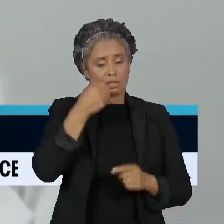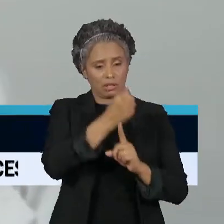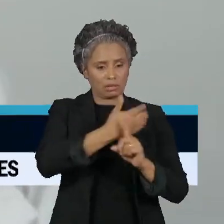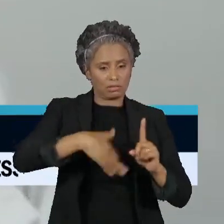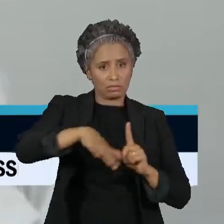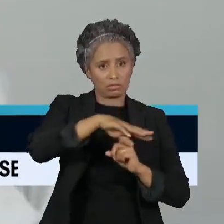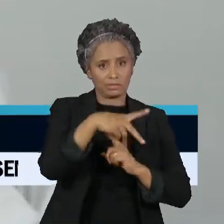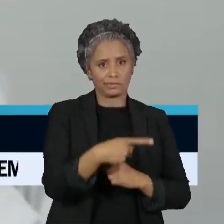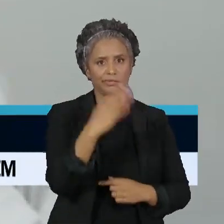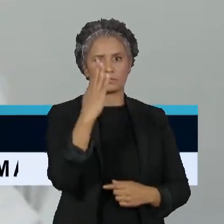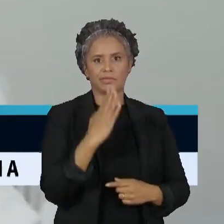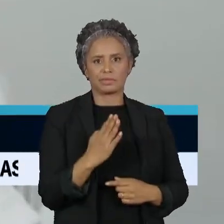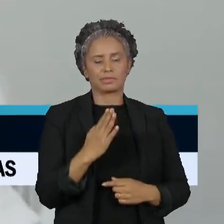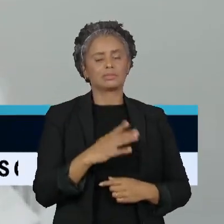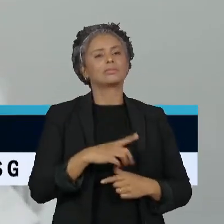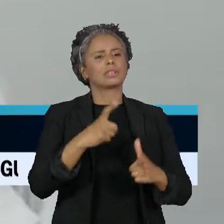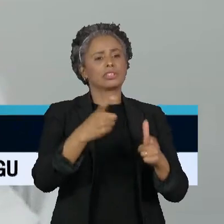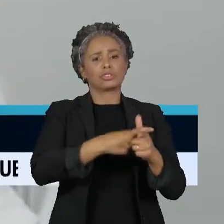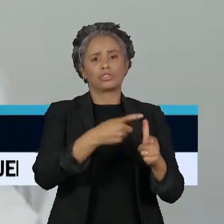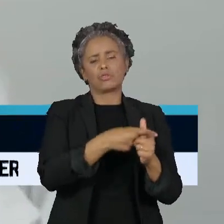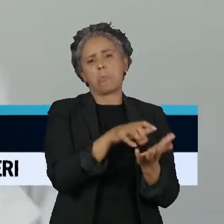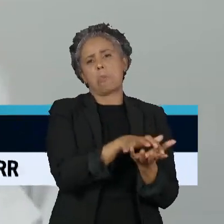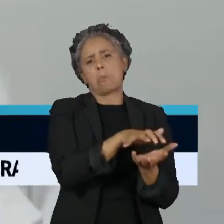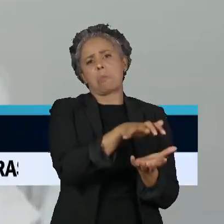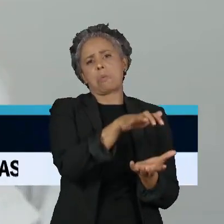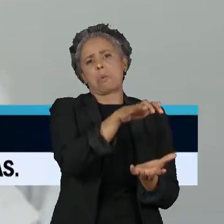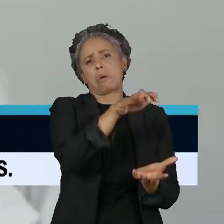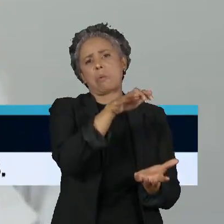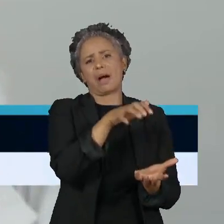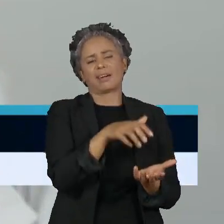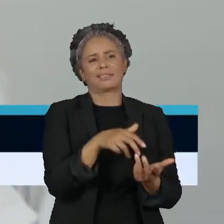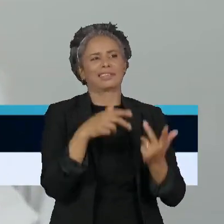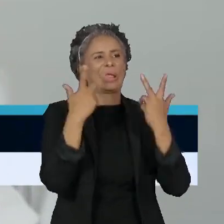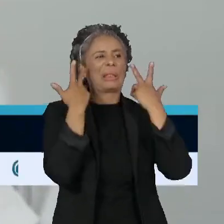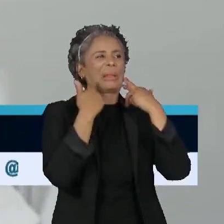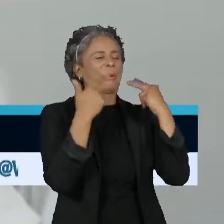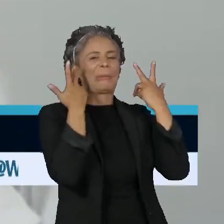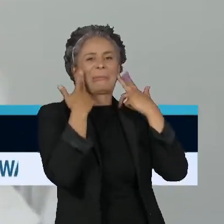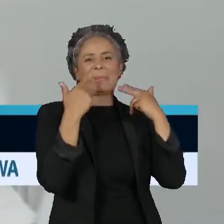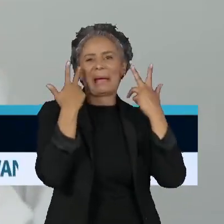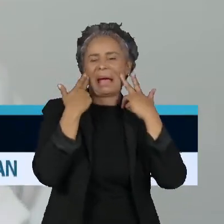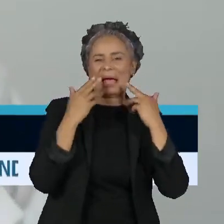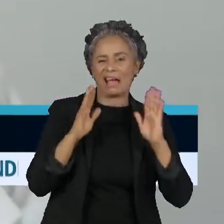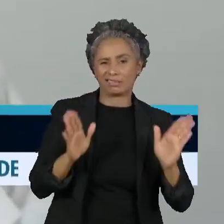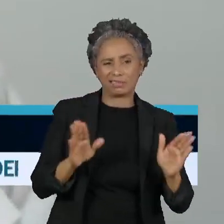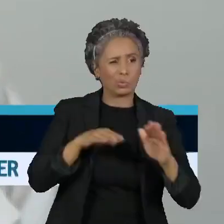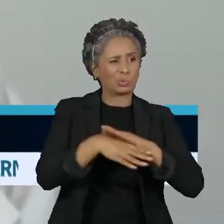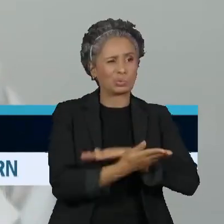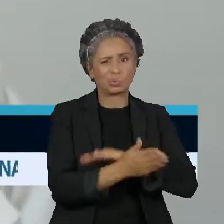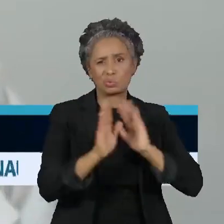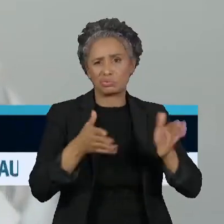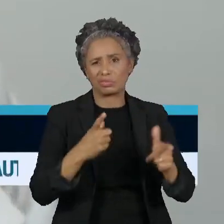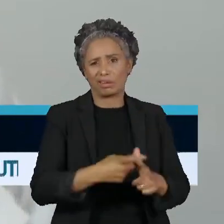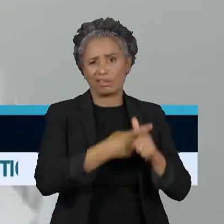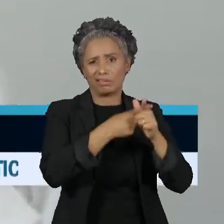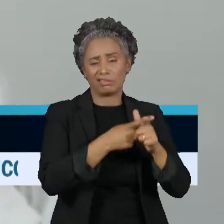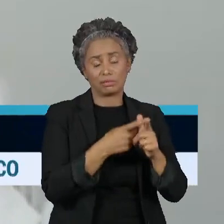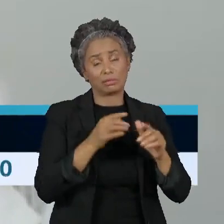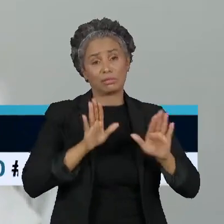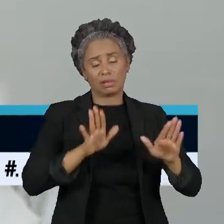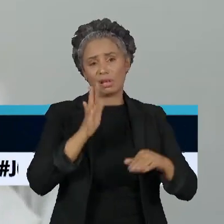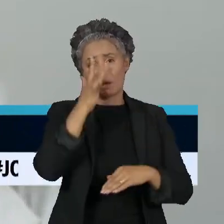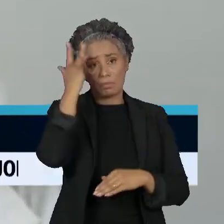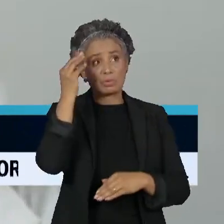brasileira, a dívida muitas vezes é uma dádiva. Então, as pessoas acreditam que o endividamento é o único caminho que elas têm